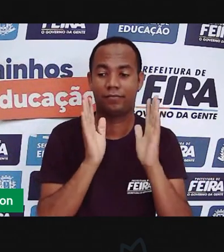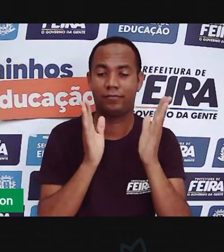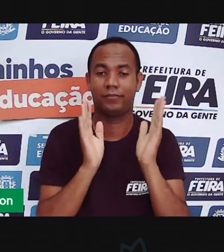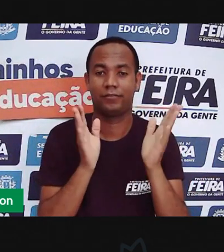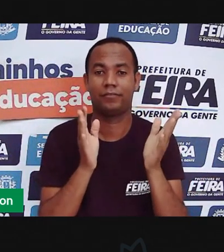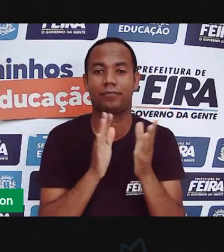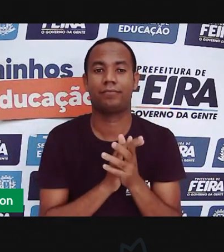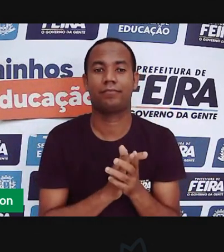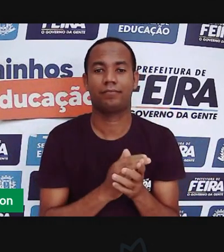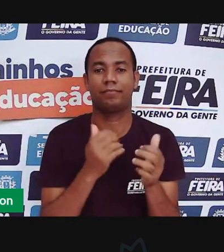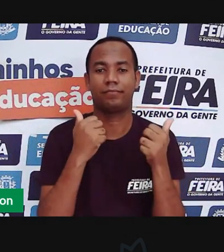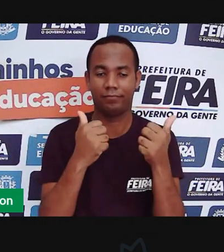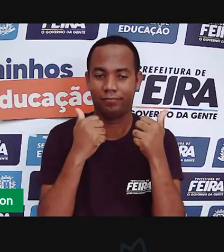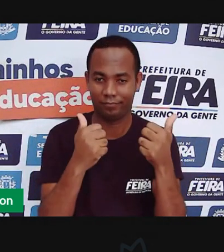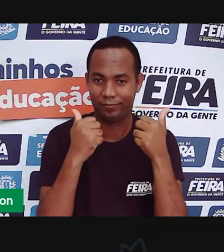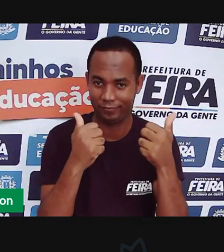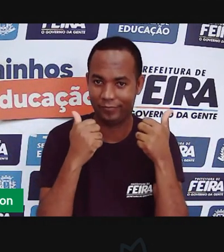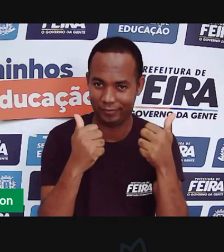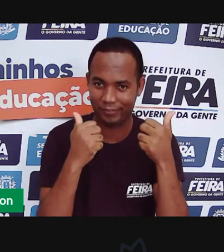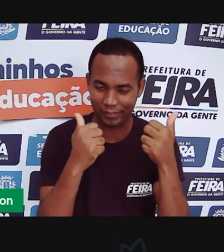ver, Anderson, a produção deles?